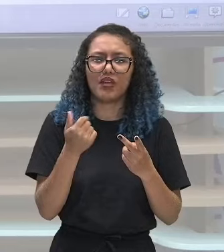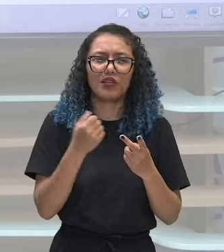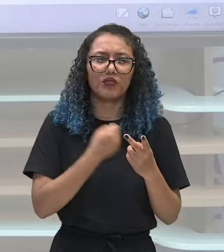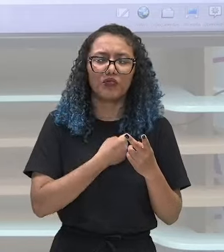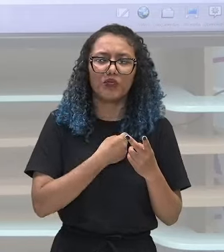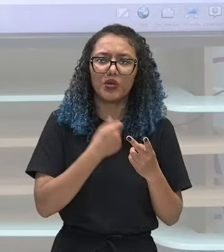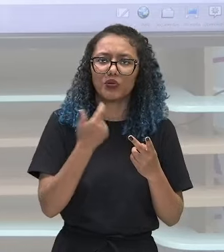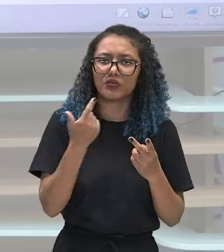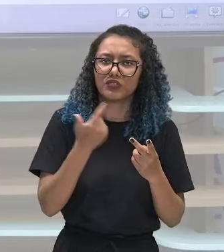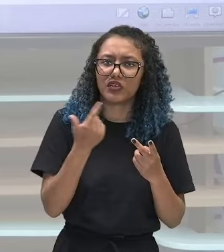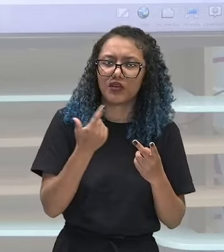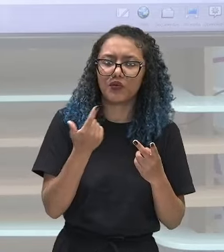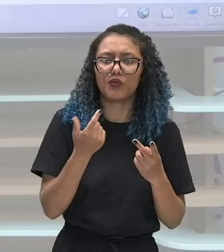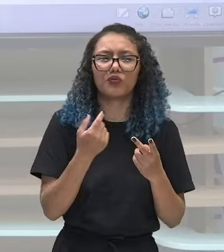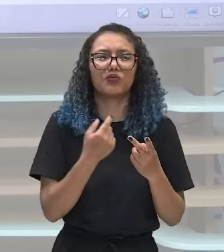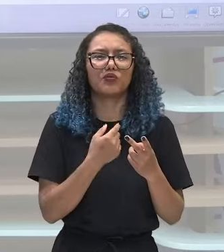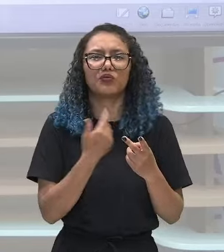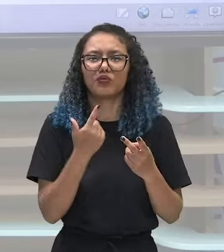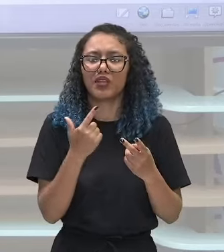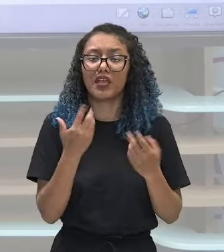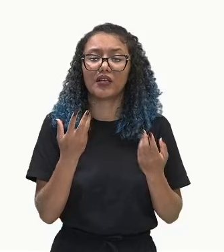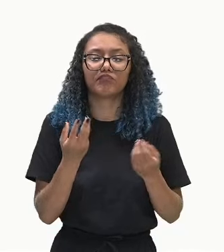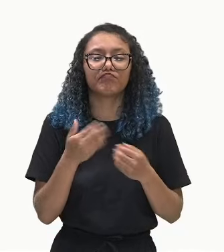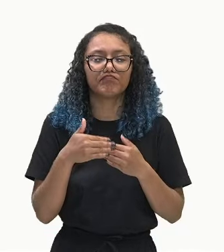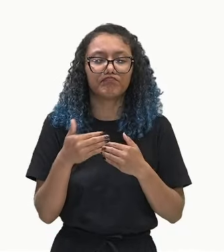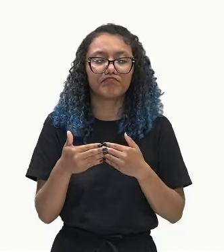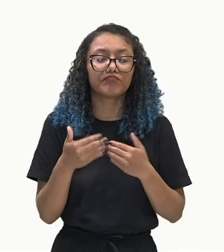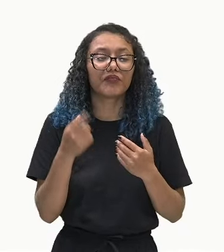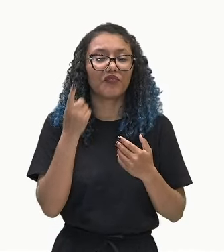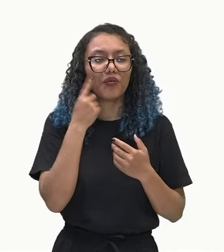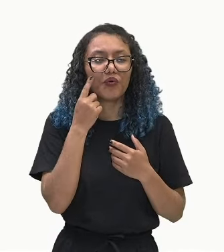termo e assim por diante. Vamos ver um exemplo aqui.